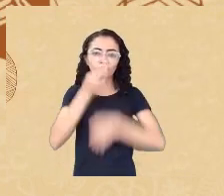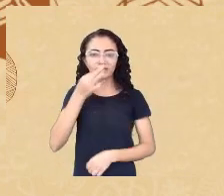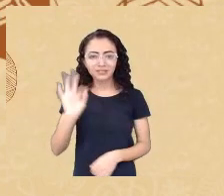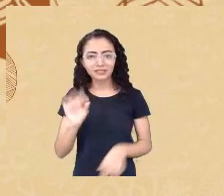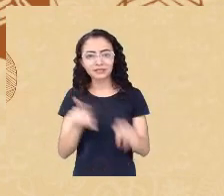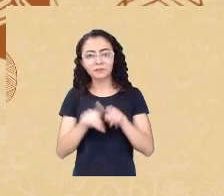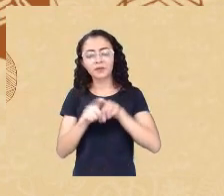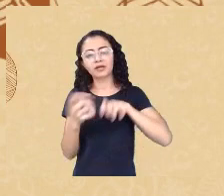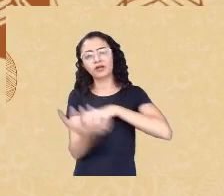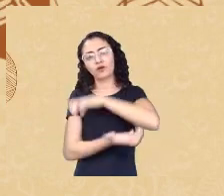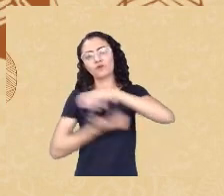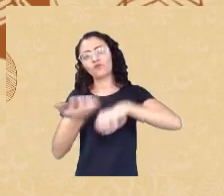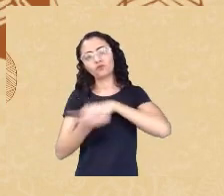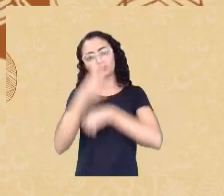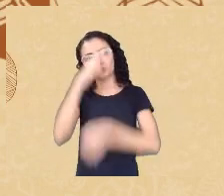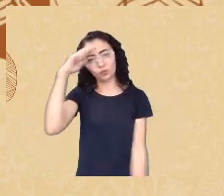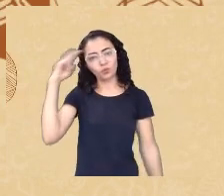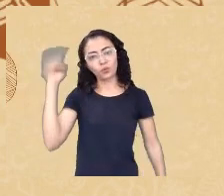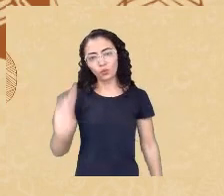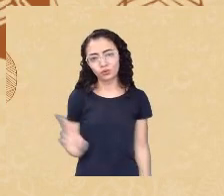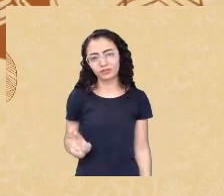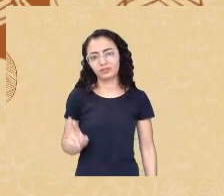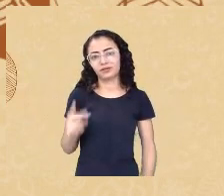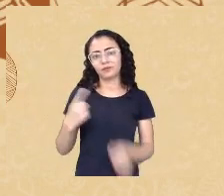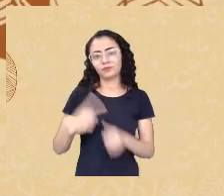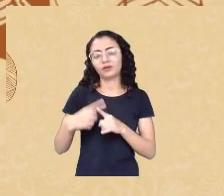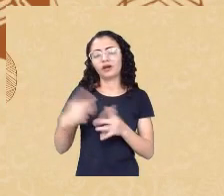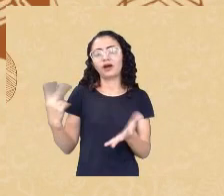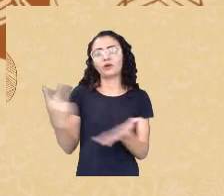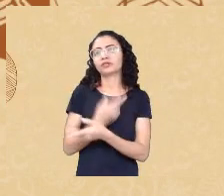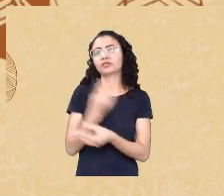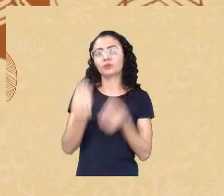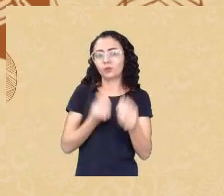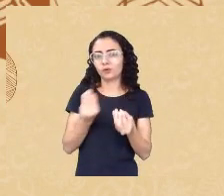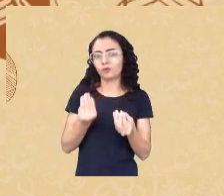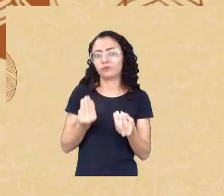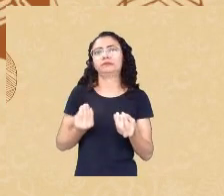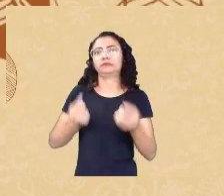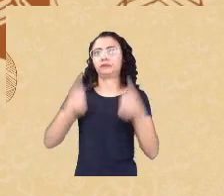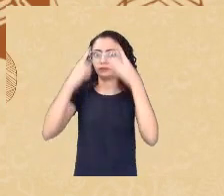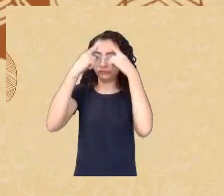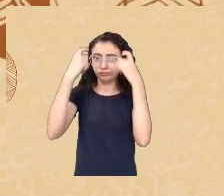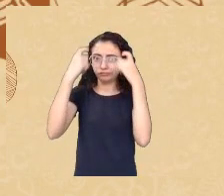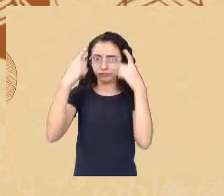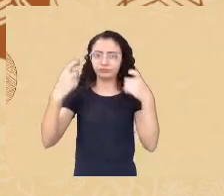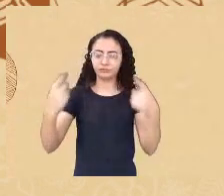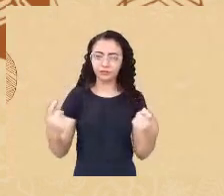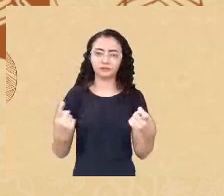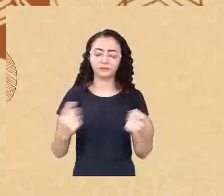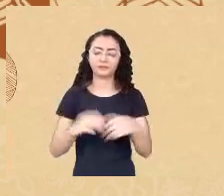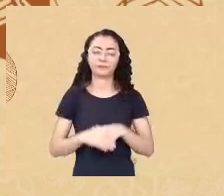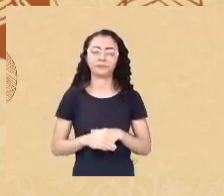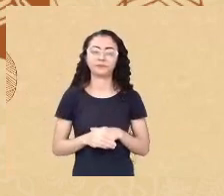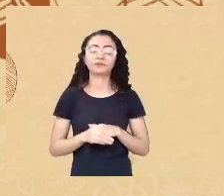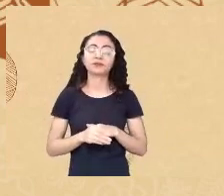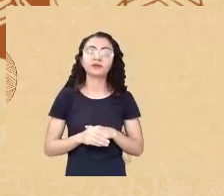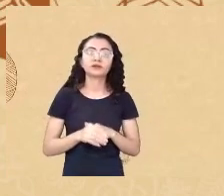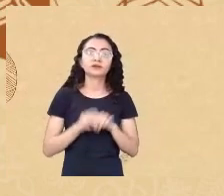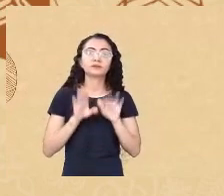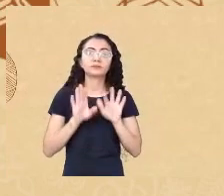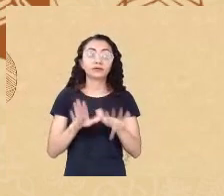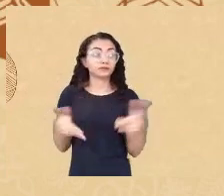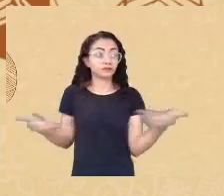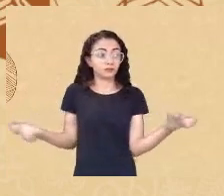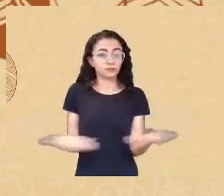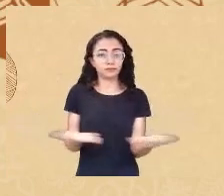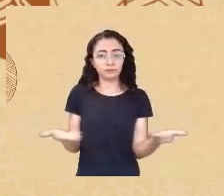violência para que as mudanças acontecessem literalmente cortando cabeças mas no caso da atualidade eu acho que nós estamos